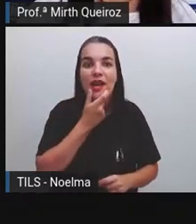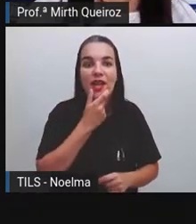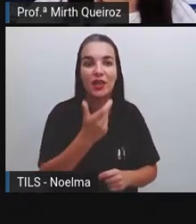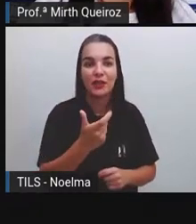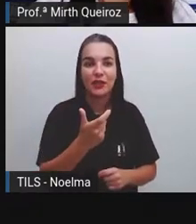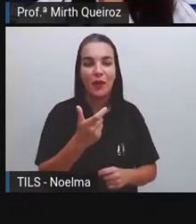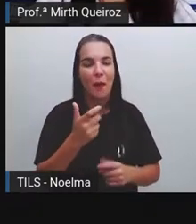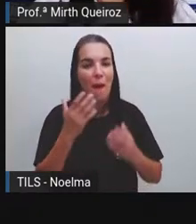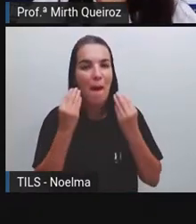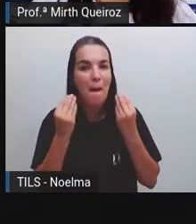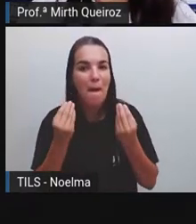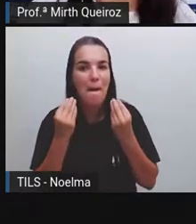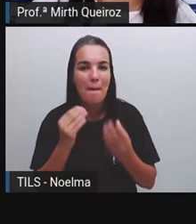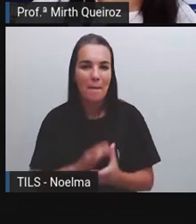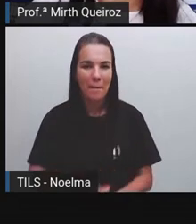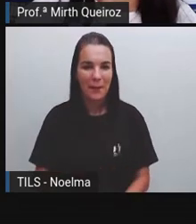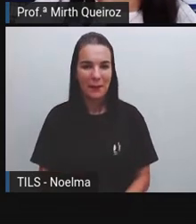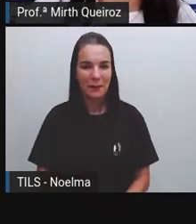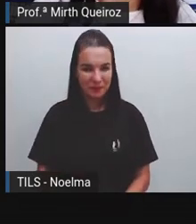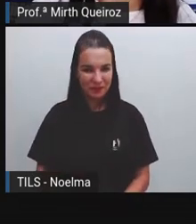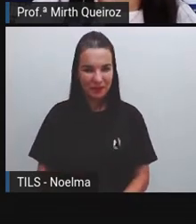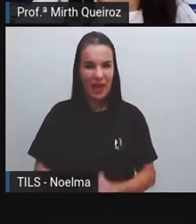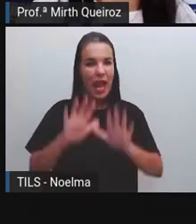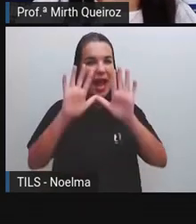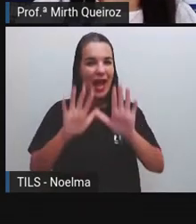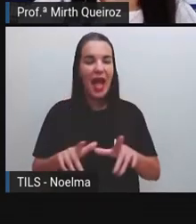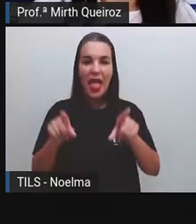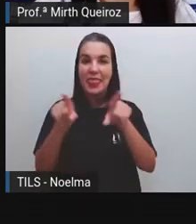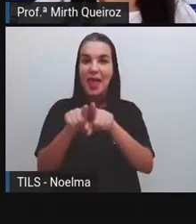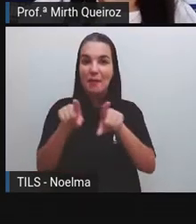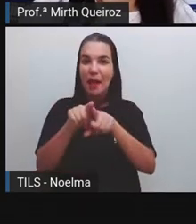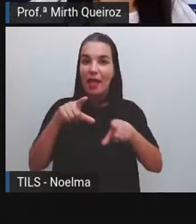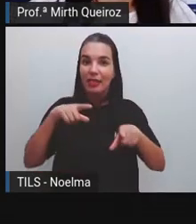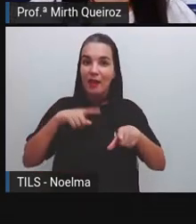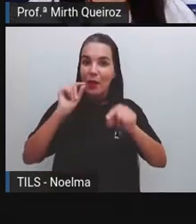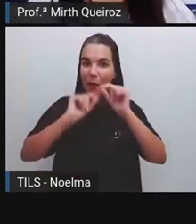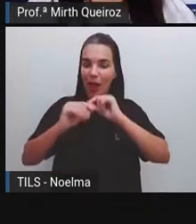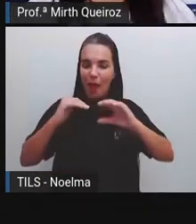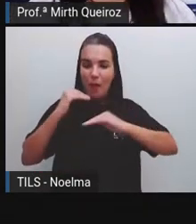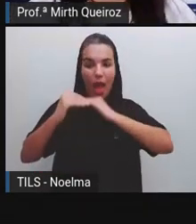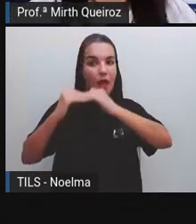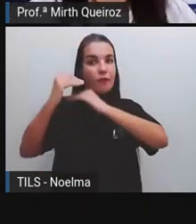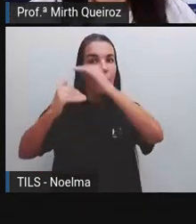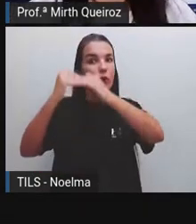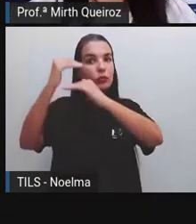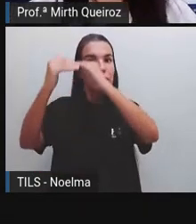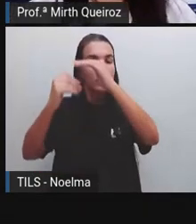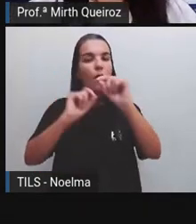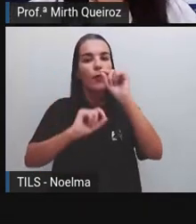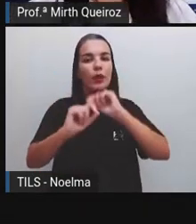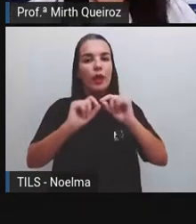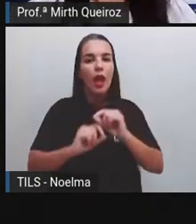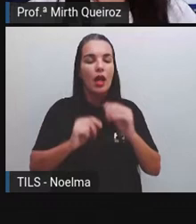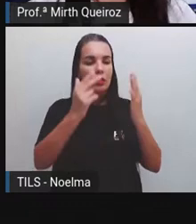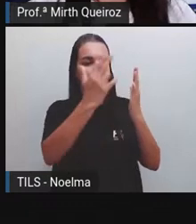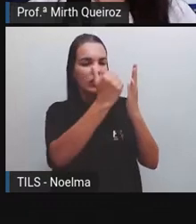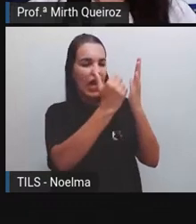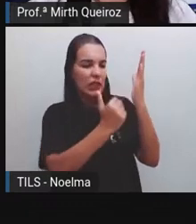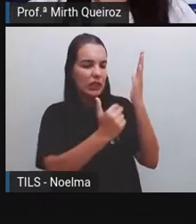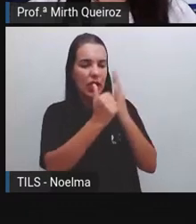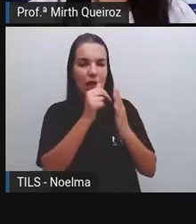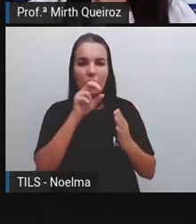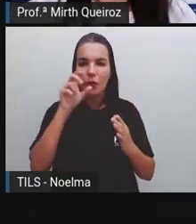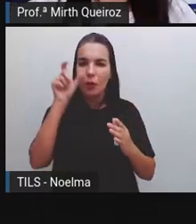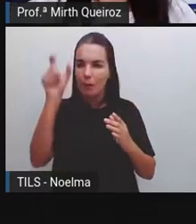aí uma evolução até mesmo dos desenhos dos personagens. Aí nós temos aqui, por exemplo, como foi a Mônica foi